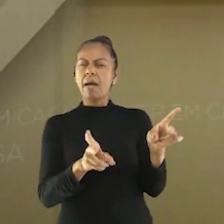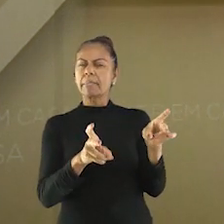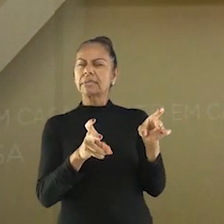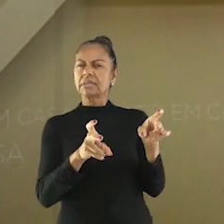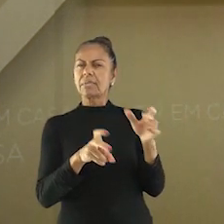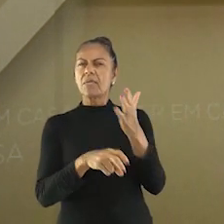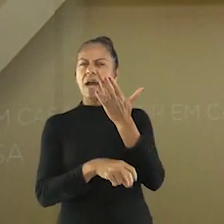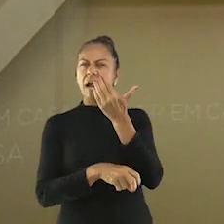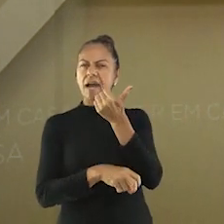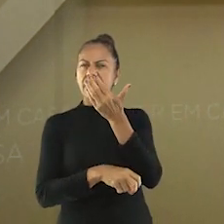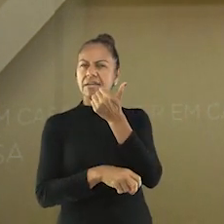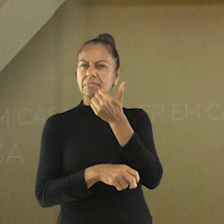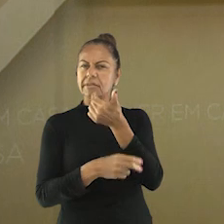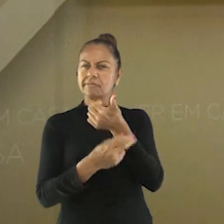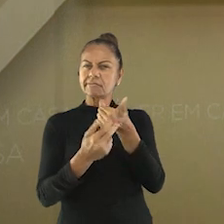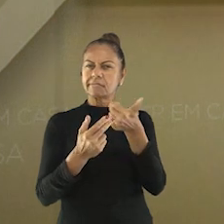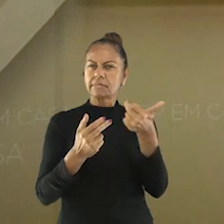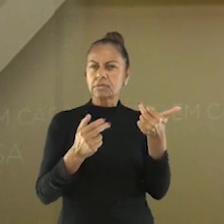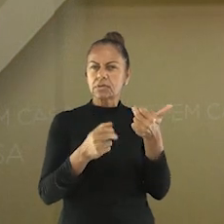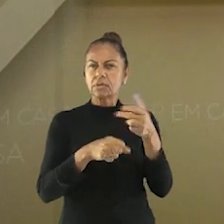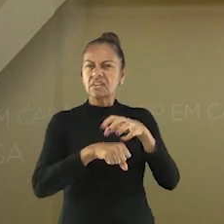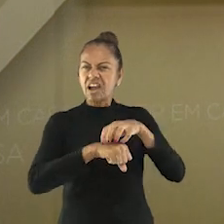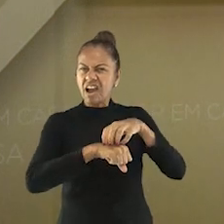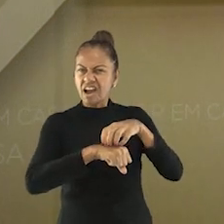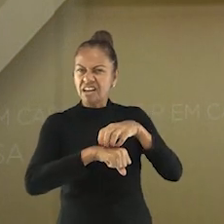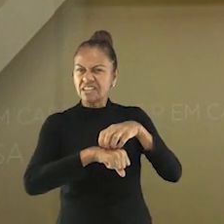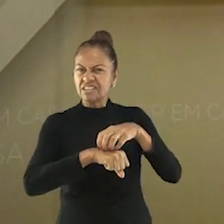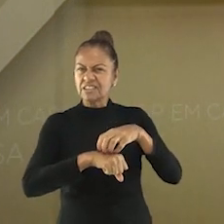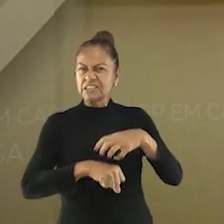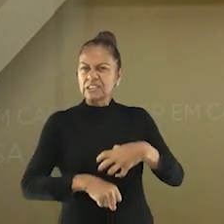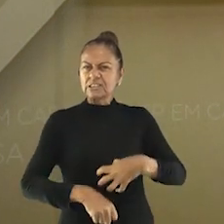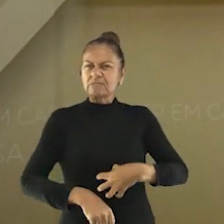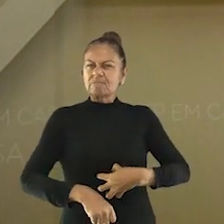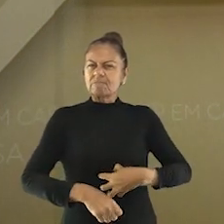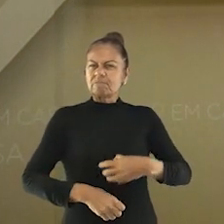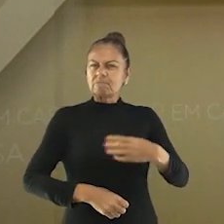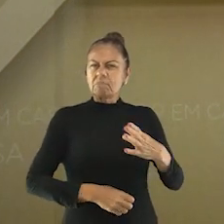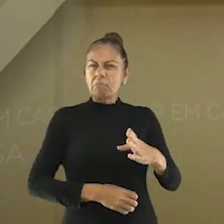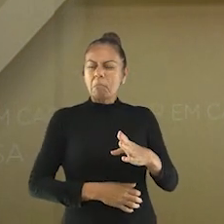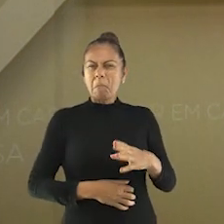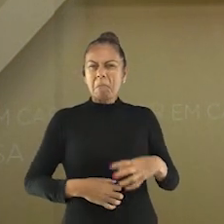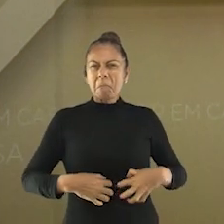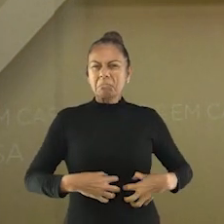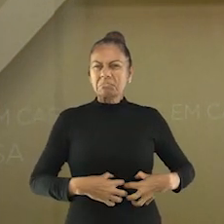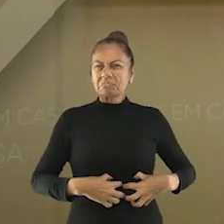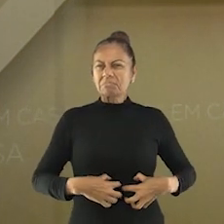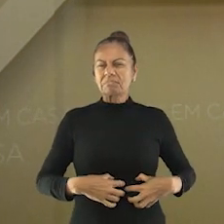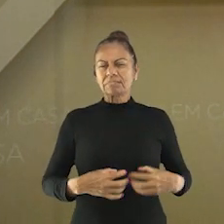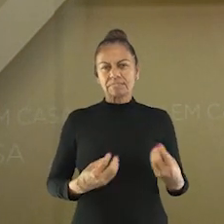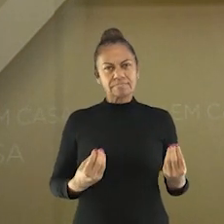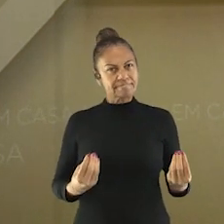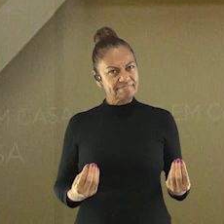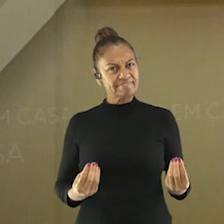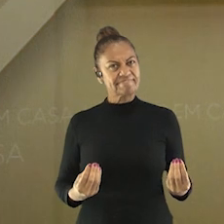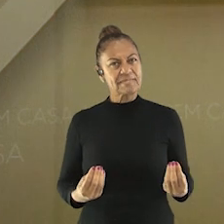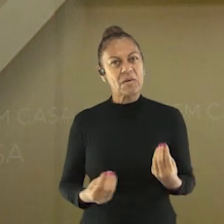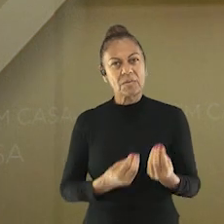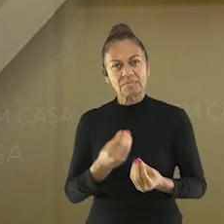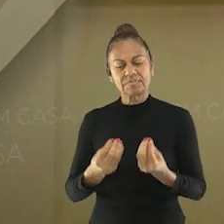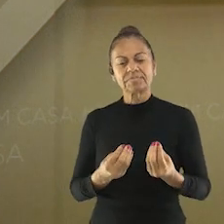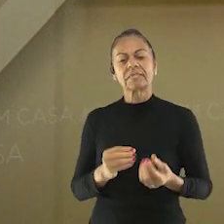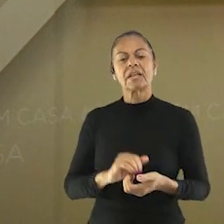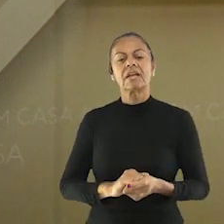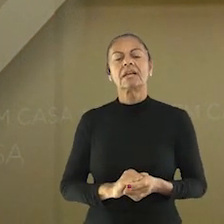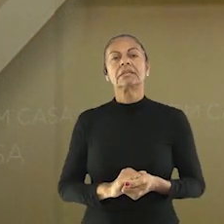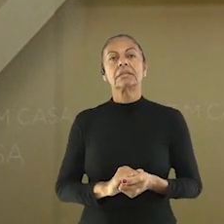alergias e intolerâncias alimentares. E, é claro, não se esqueça de registrar presença na aula, tá? Quer recurso aqui